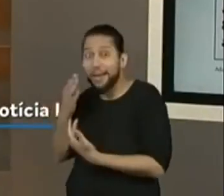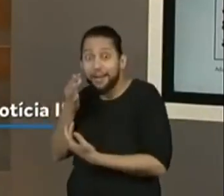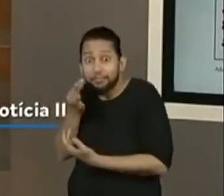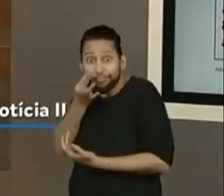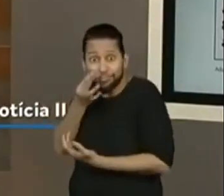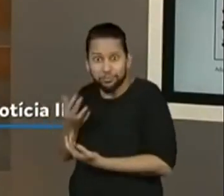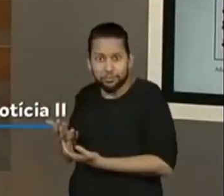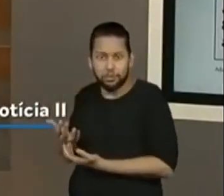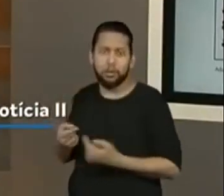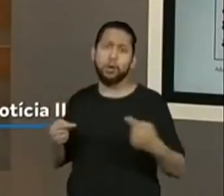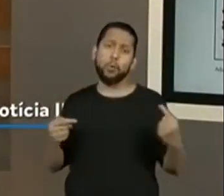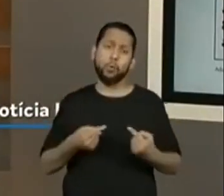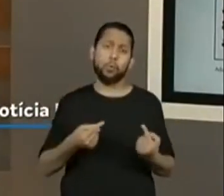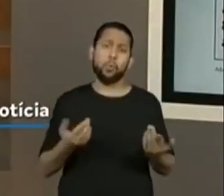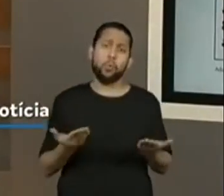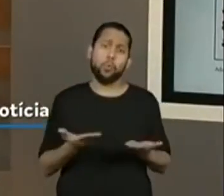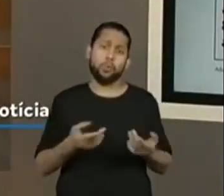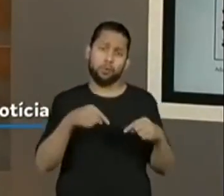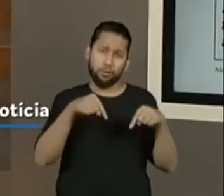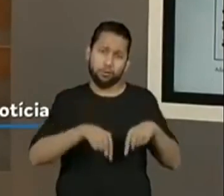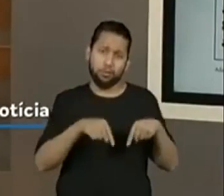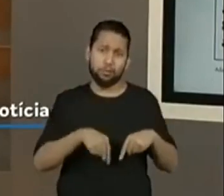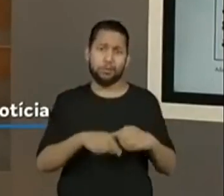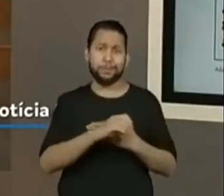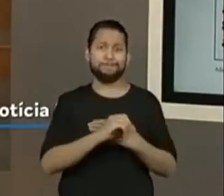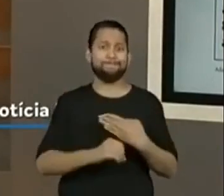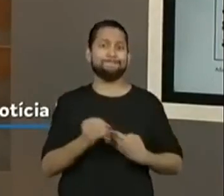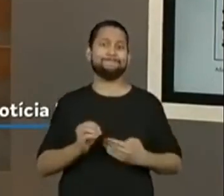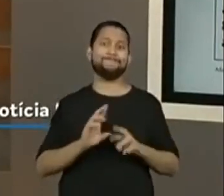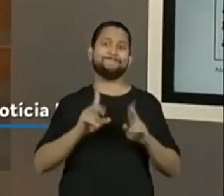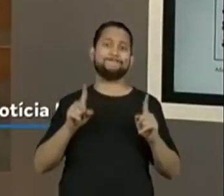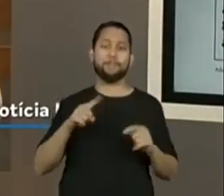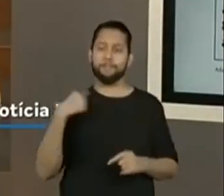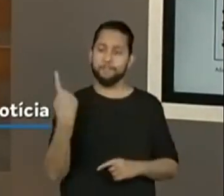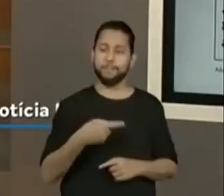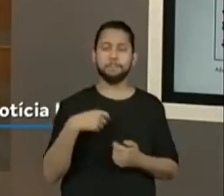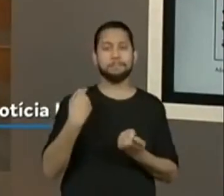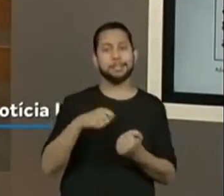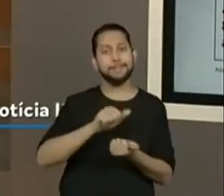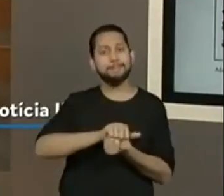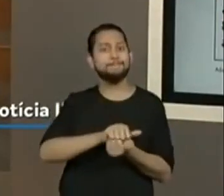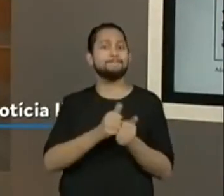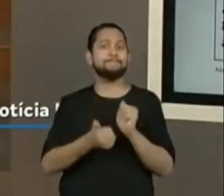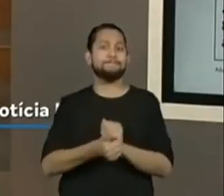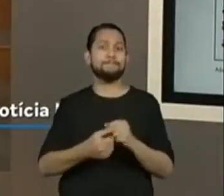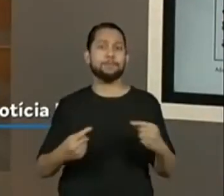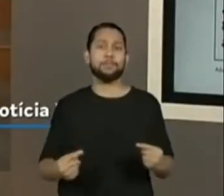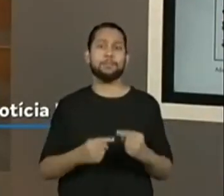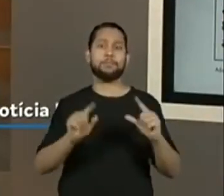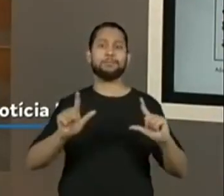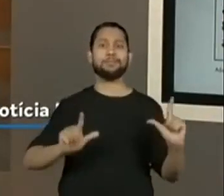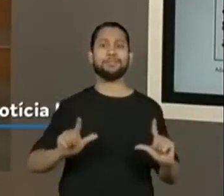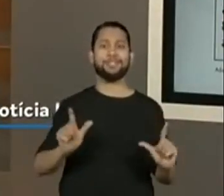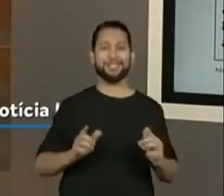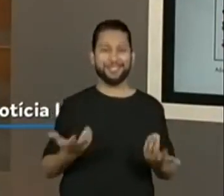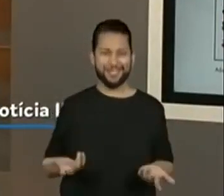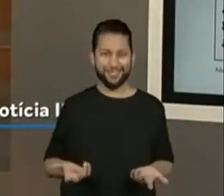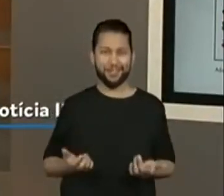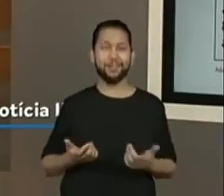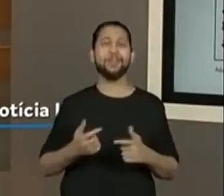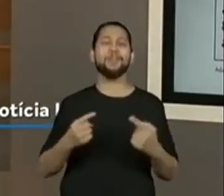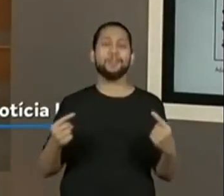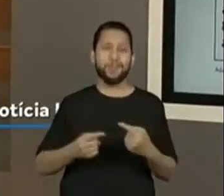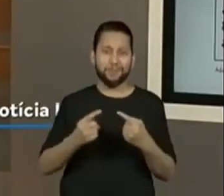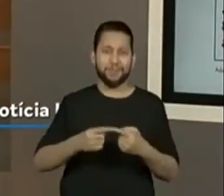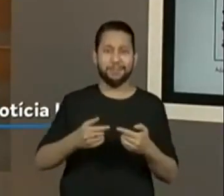e eles fariam essa antecipação do título, do olho da notícia, como não é o que está acontecendo no momento, eu escolhi